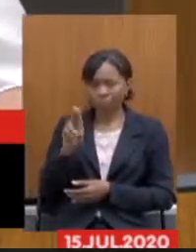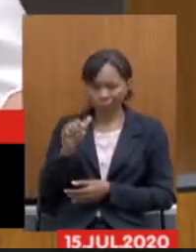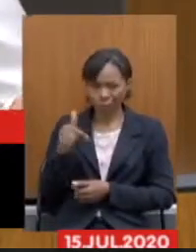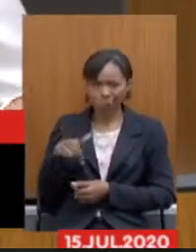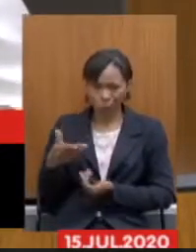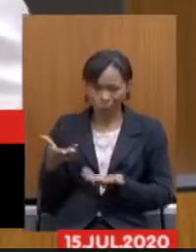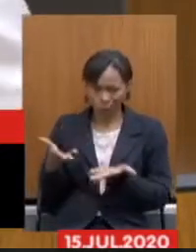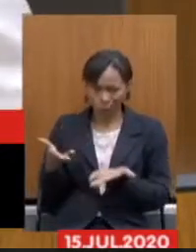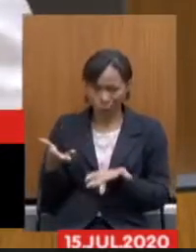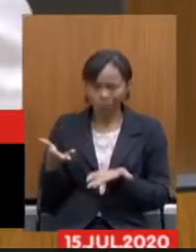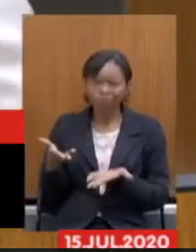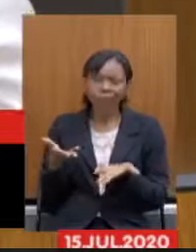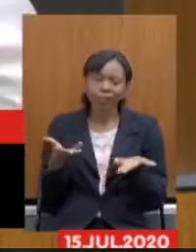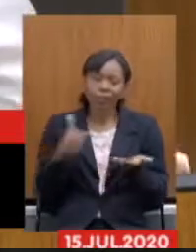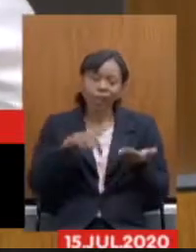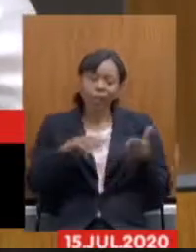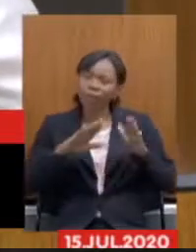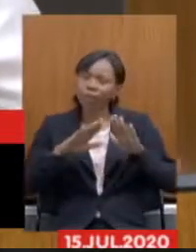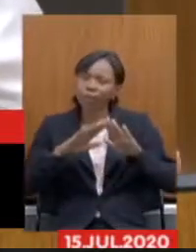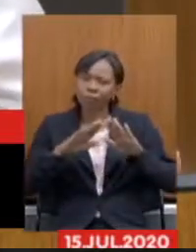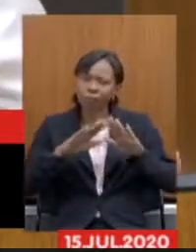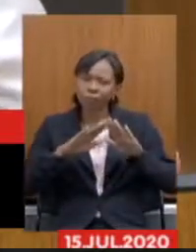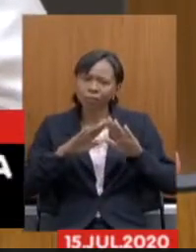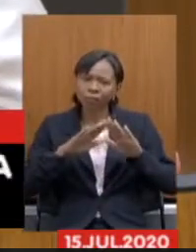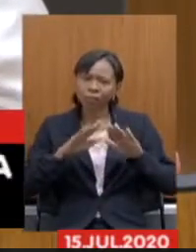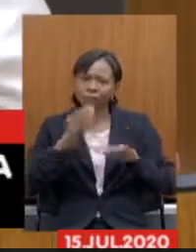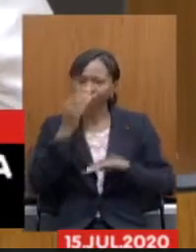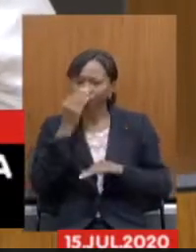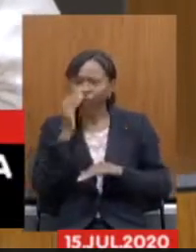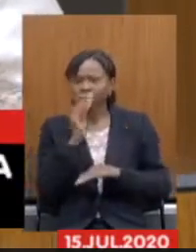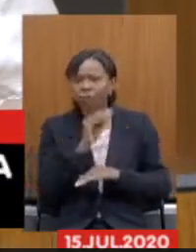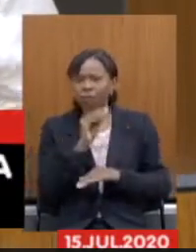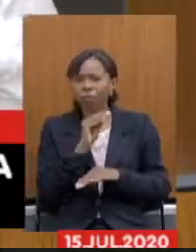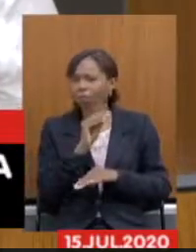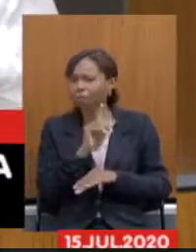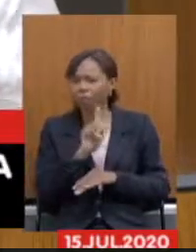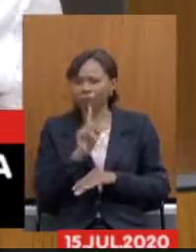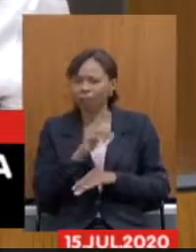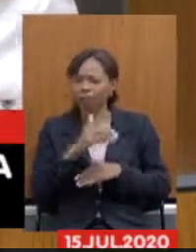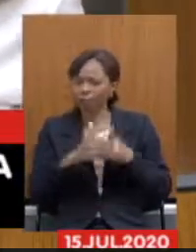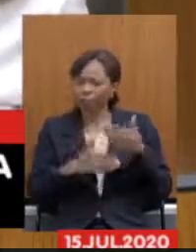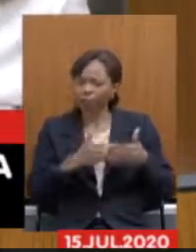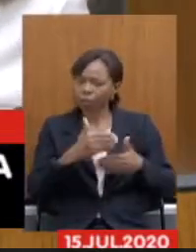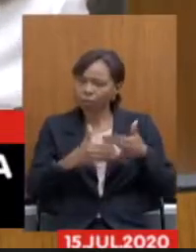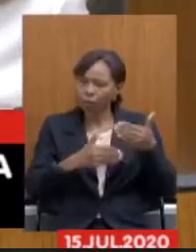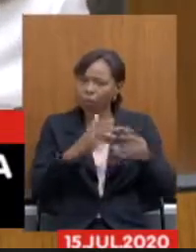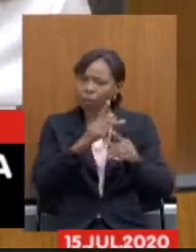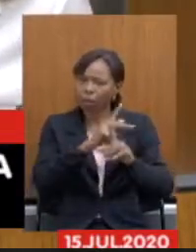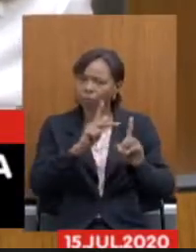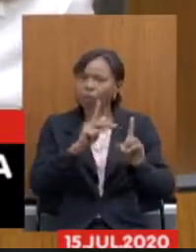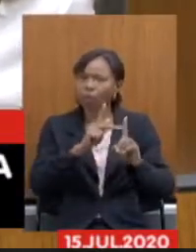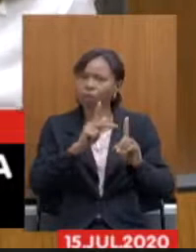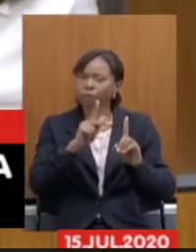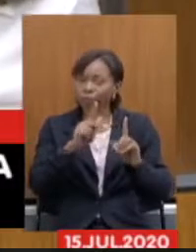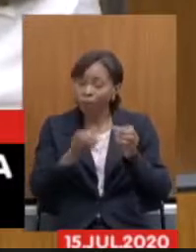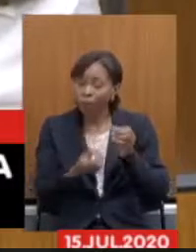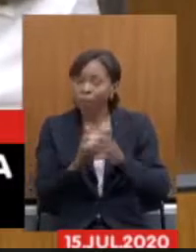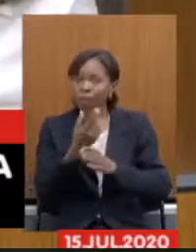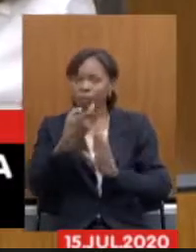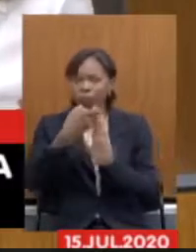vai ficar apática essa tramitação dessa casa vai sair com certeza um texto